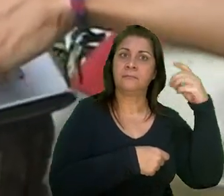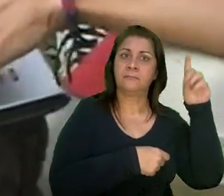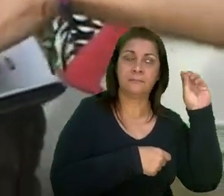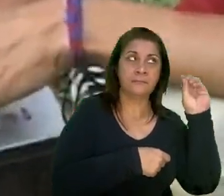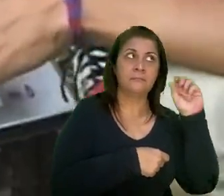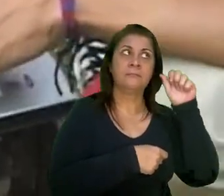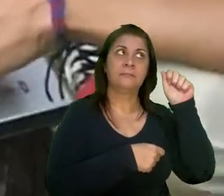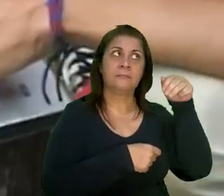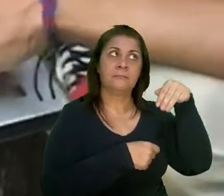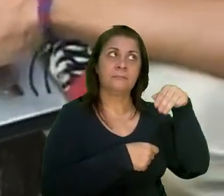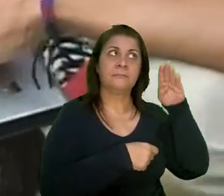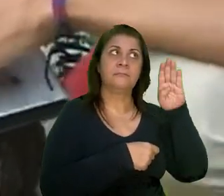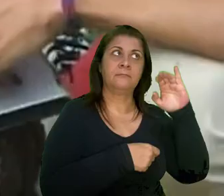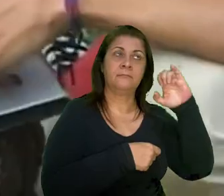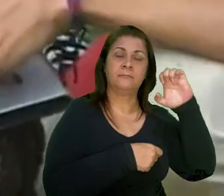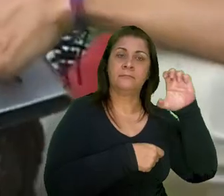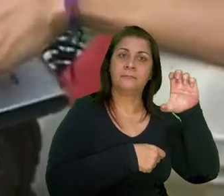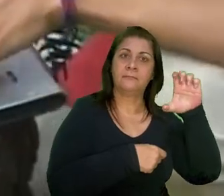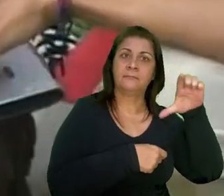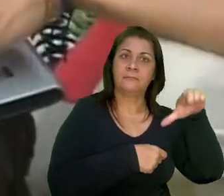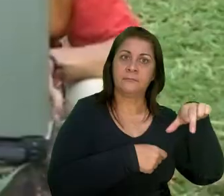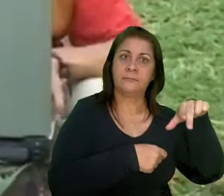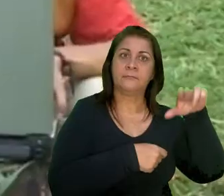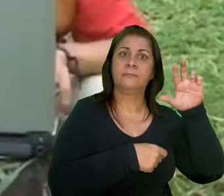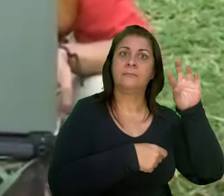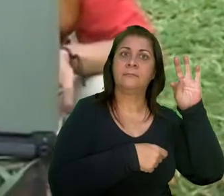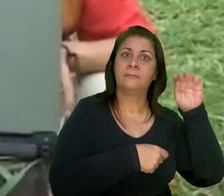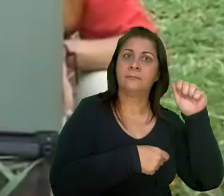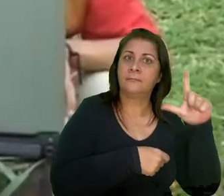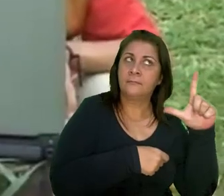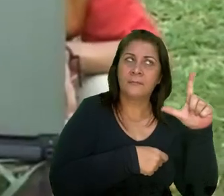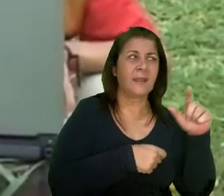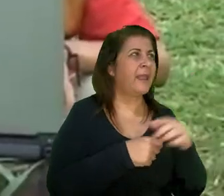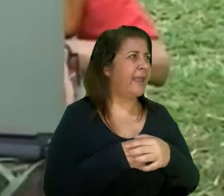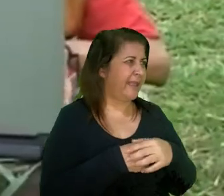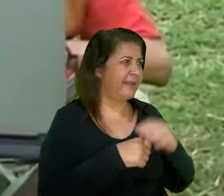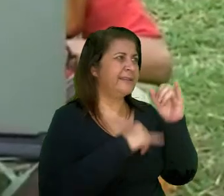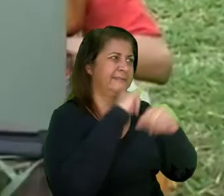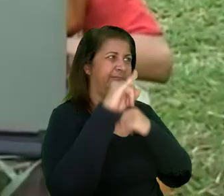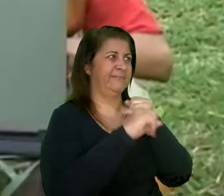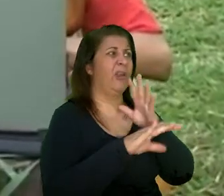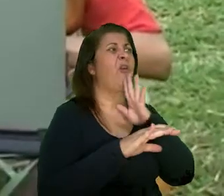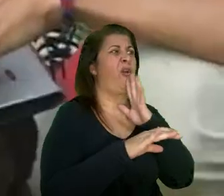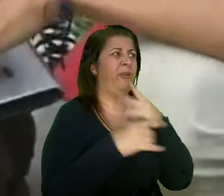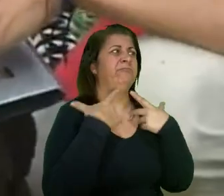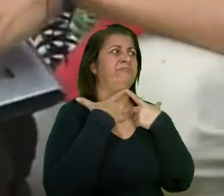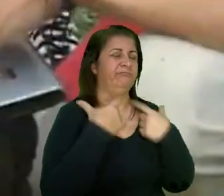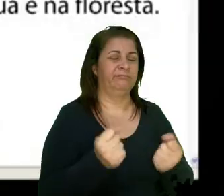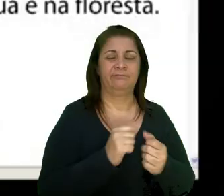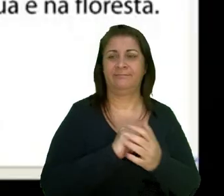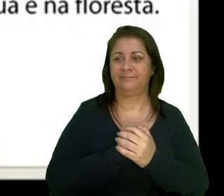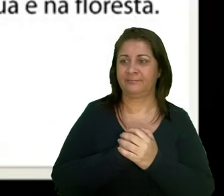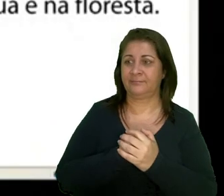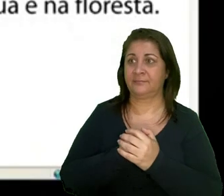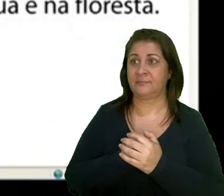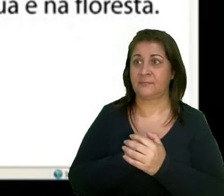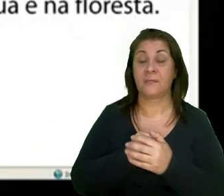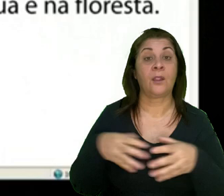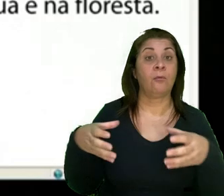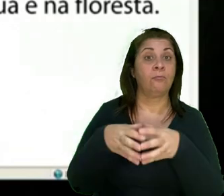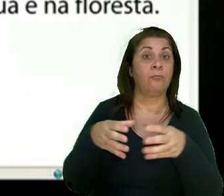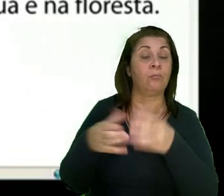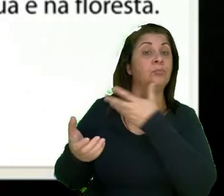Recuperação ambiental. Ambiental. A internet conhece tudo quanto é língua? Pesquisar. Órgãos